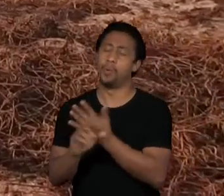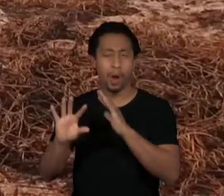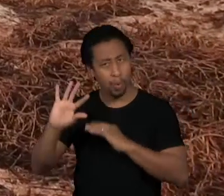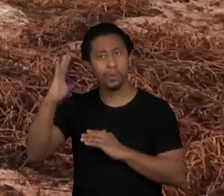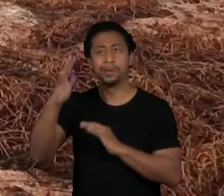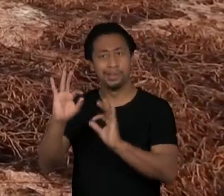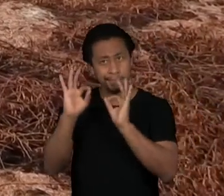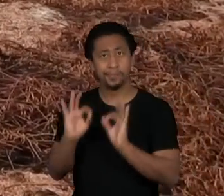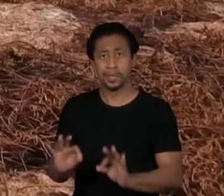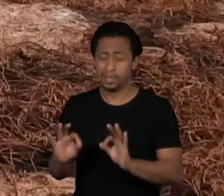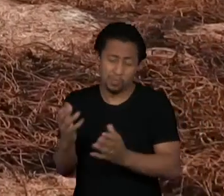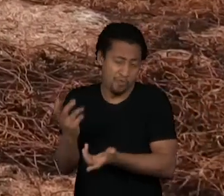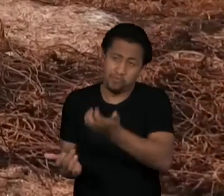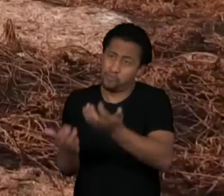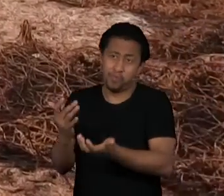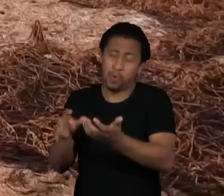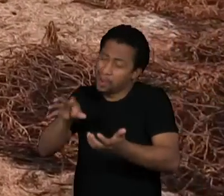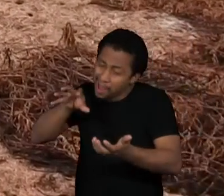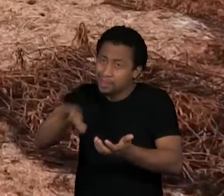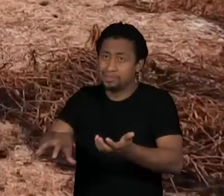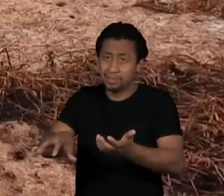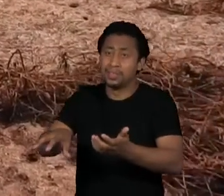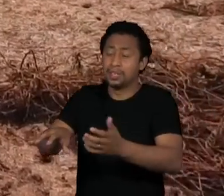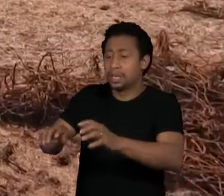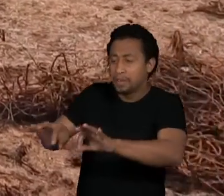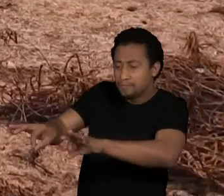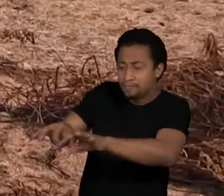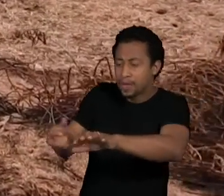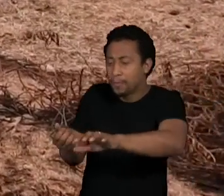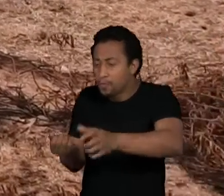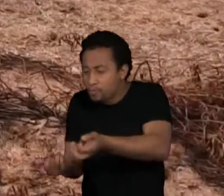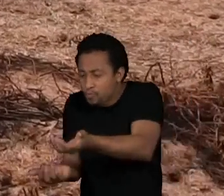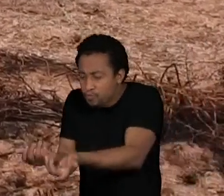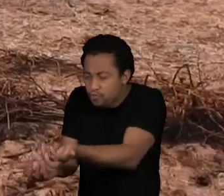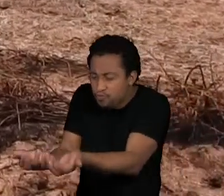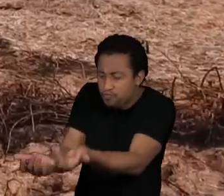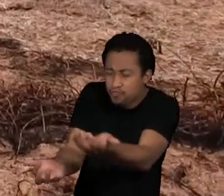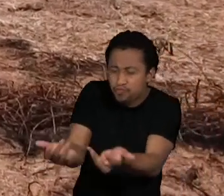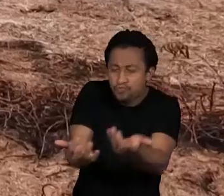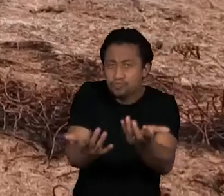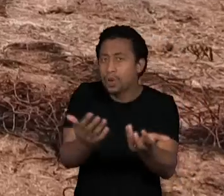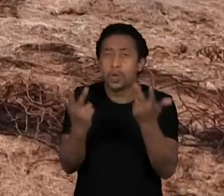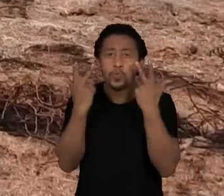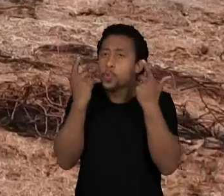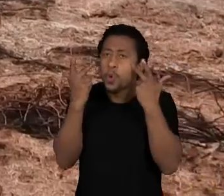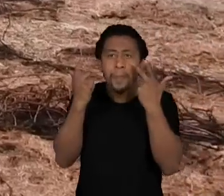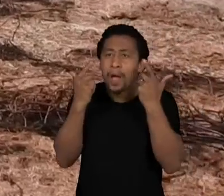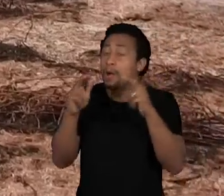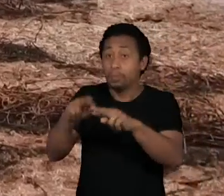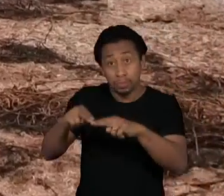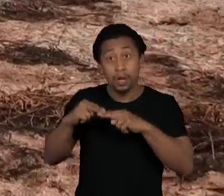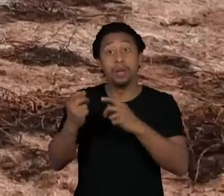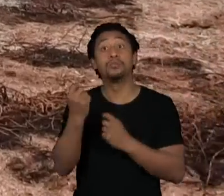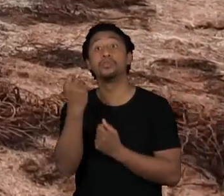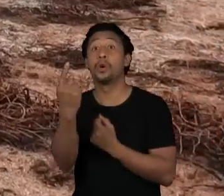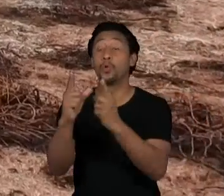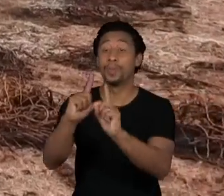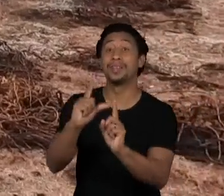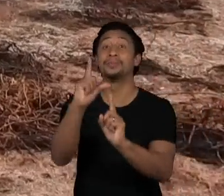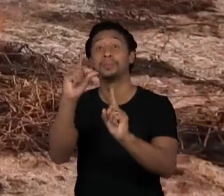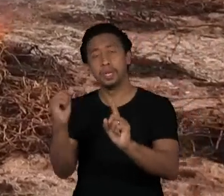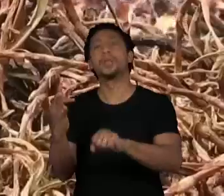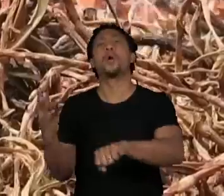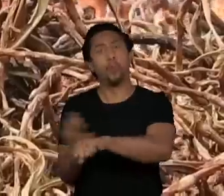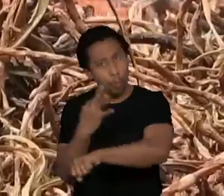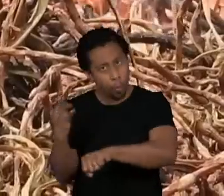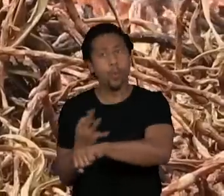fogo é um fator que molda a paisagem, por exemplo, relacionado a algumas plantas, vegetais, que são resistentes ao fogo. Mas